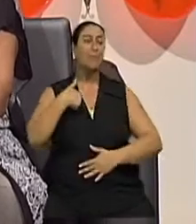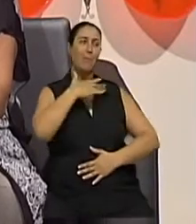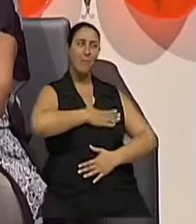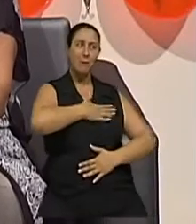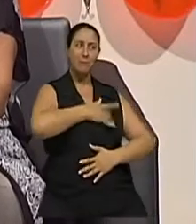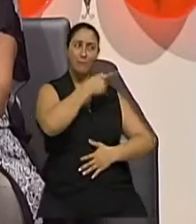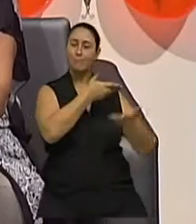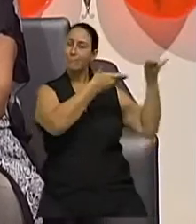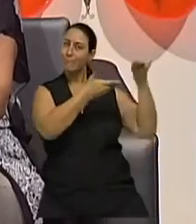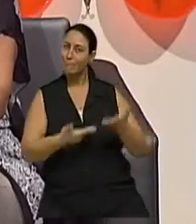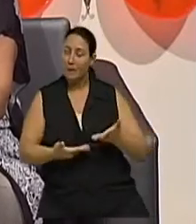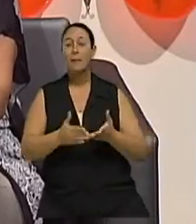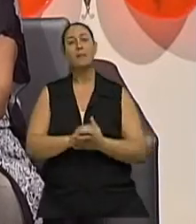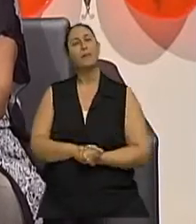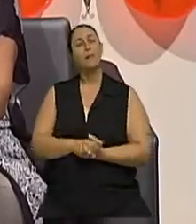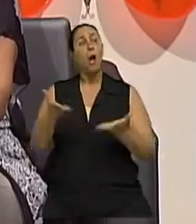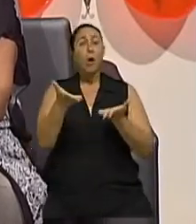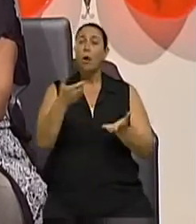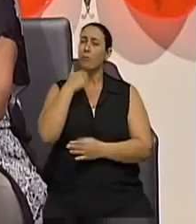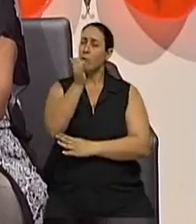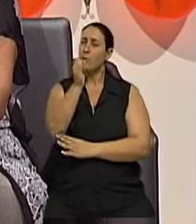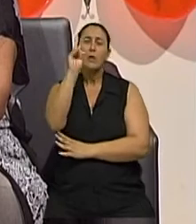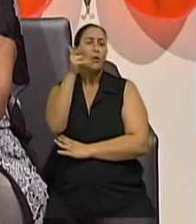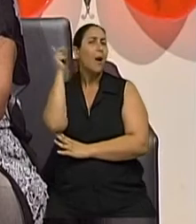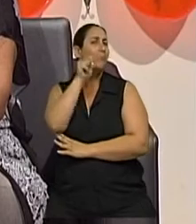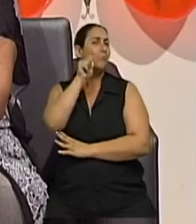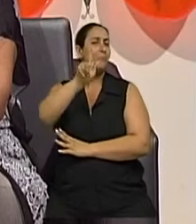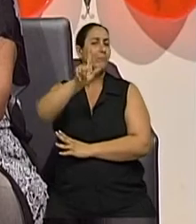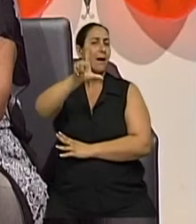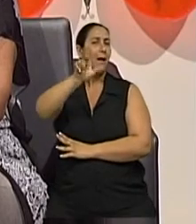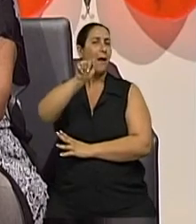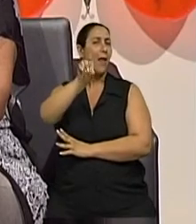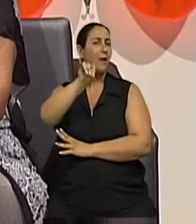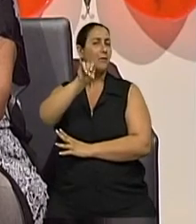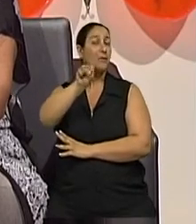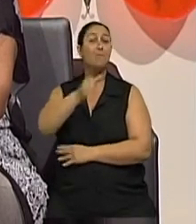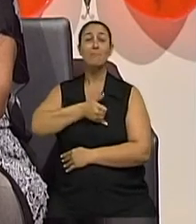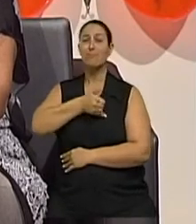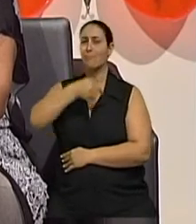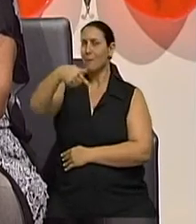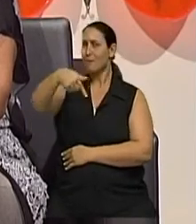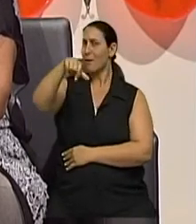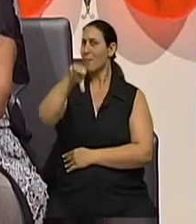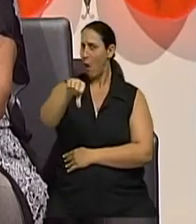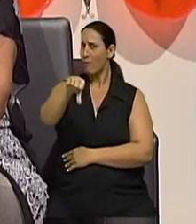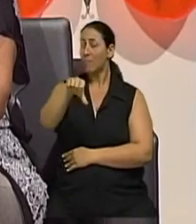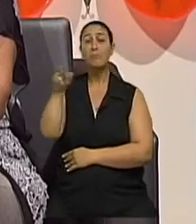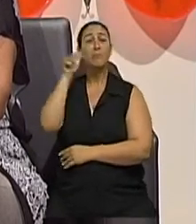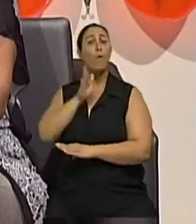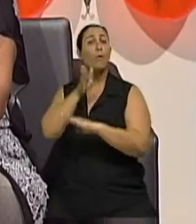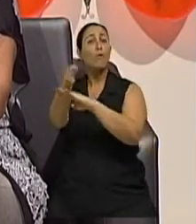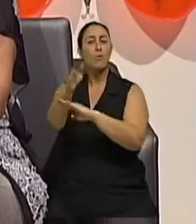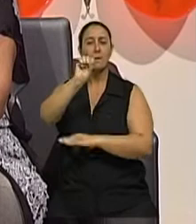E agora nós vamos conhecer a história da dona Gladys. Ela tem 79 anos e encontrou na SPAM, na